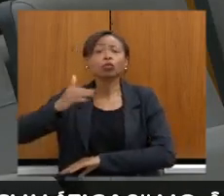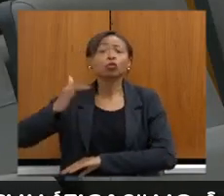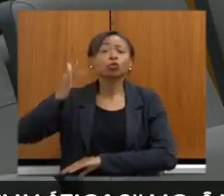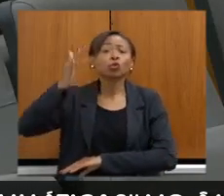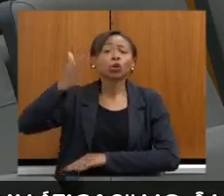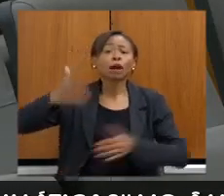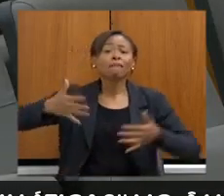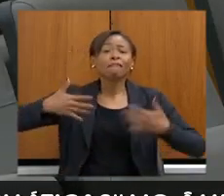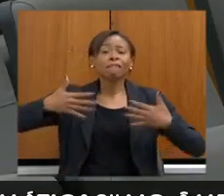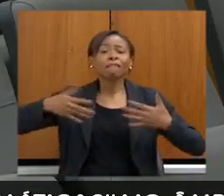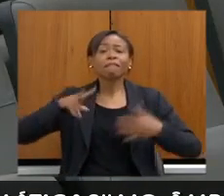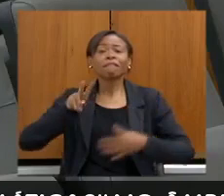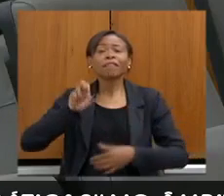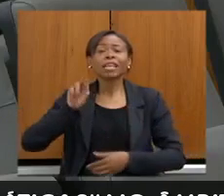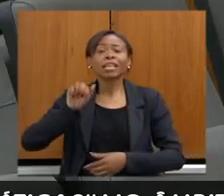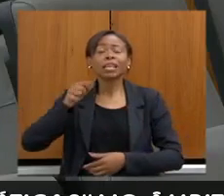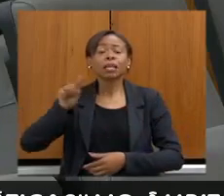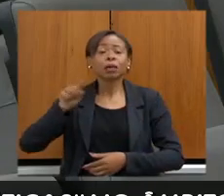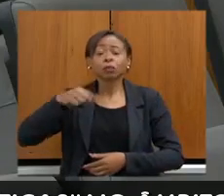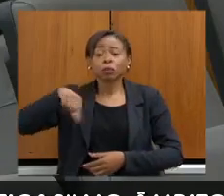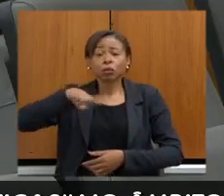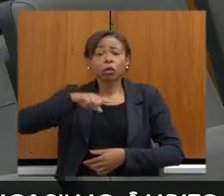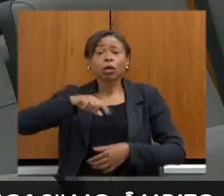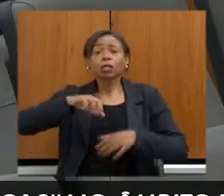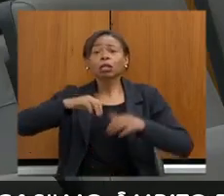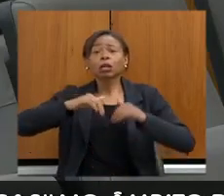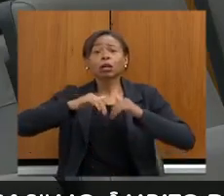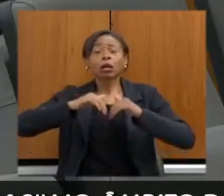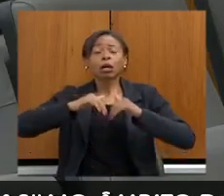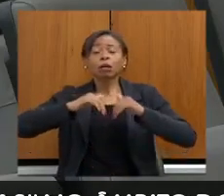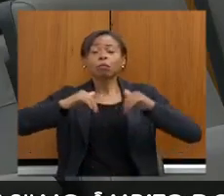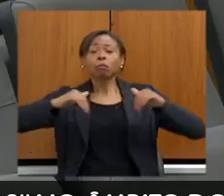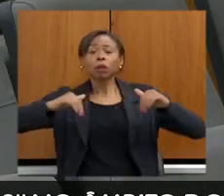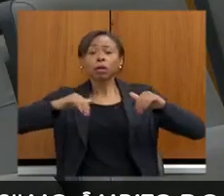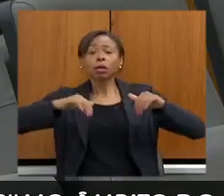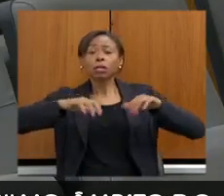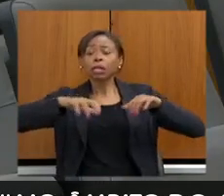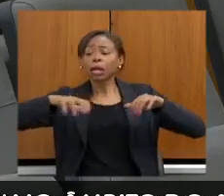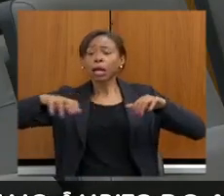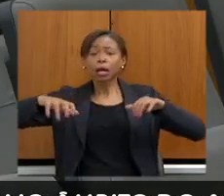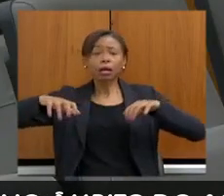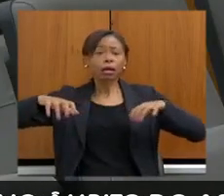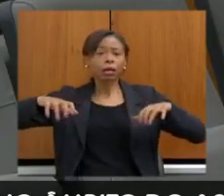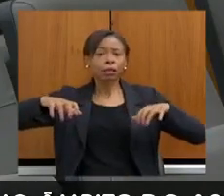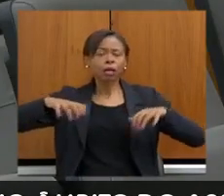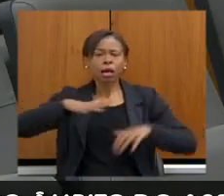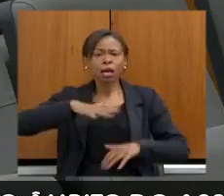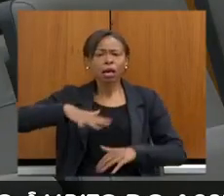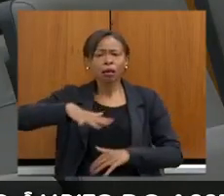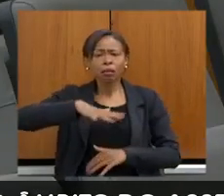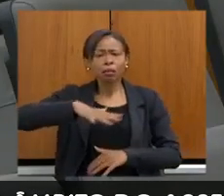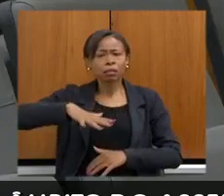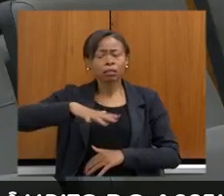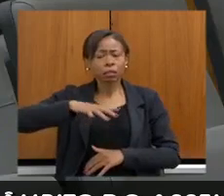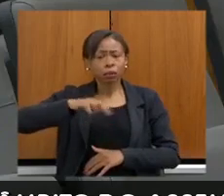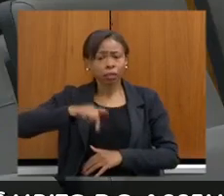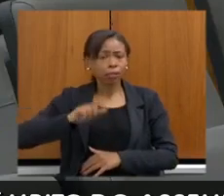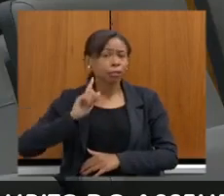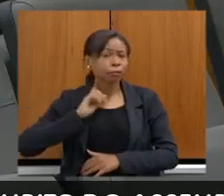nós ficarmos todos ilhados. toda a região mineira ficou completamente